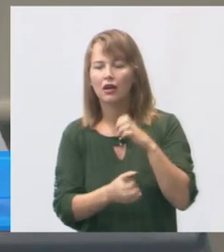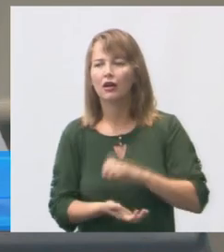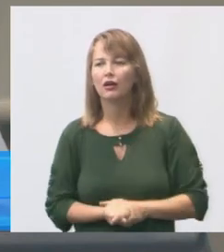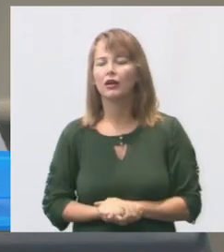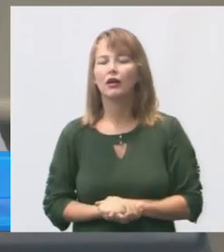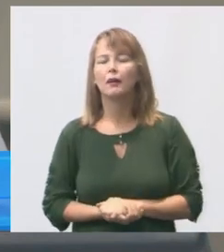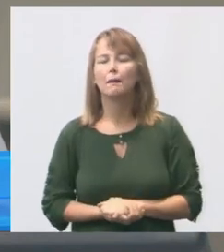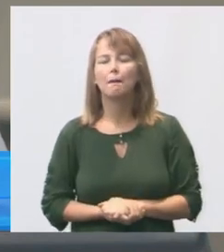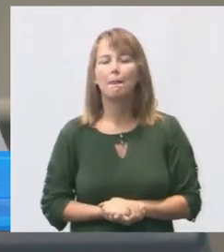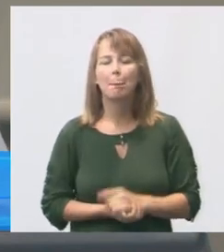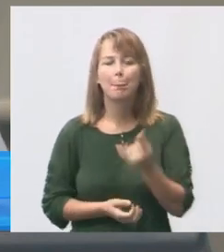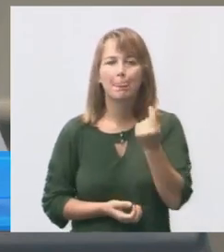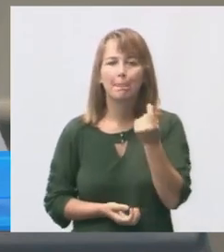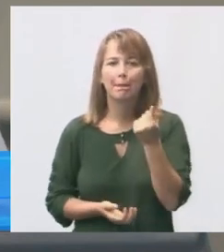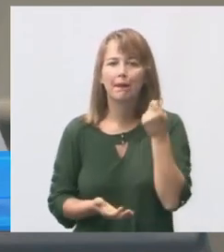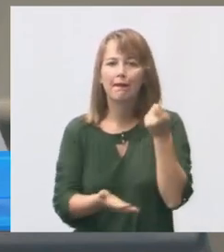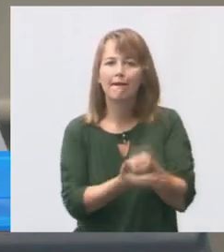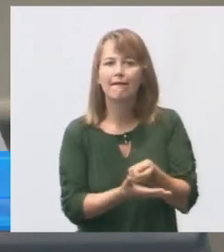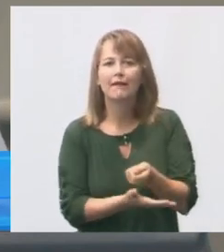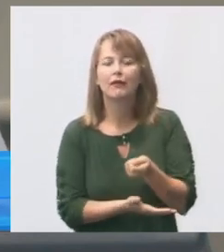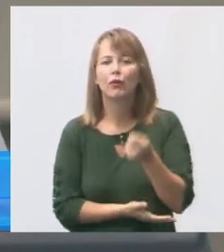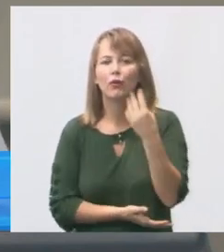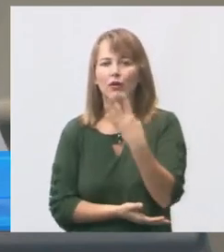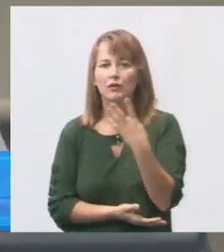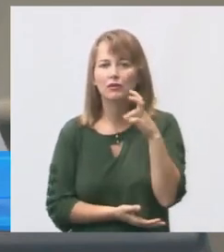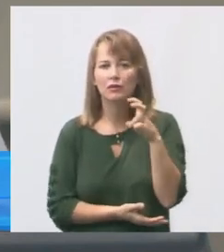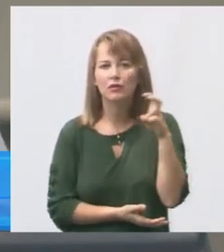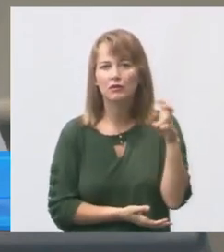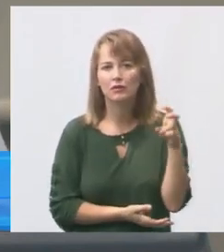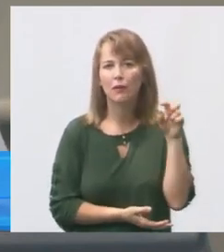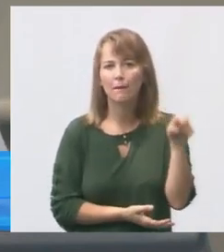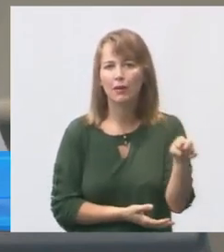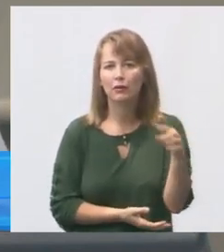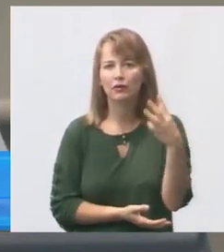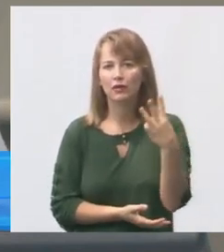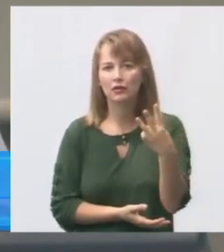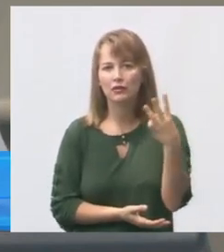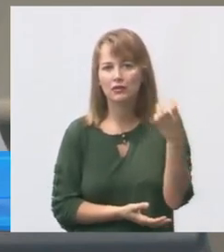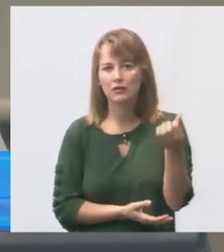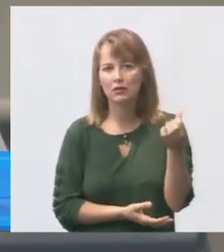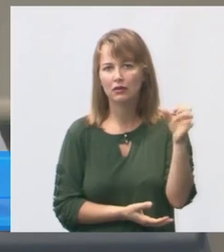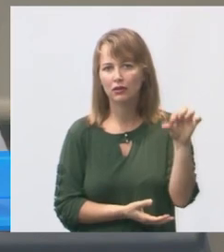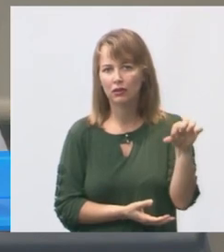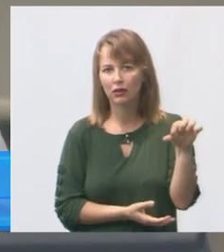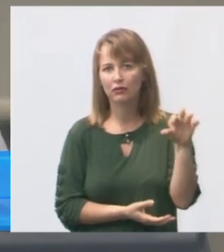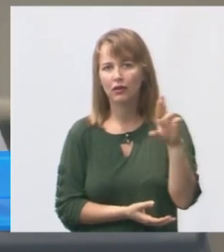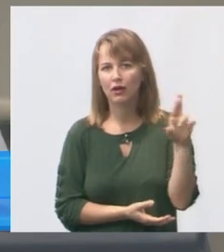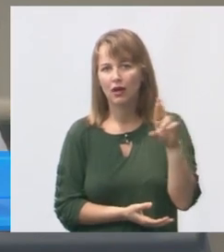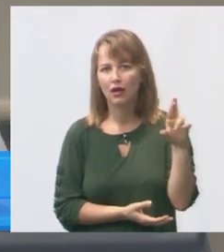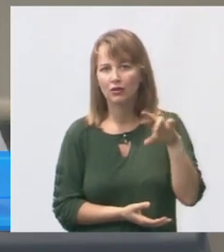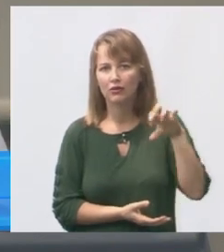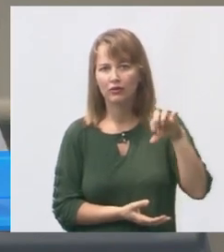ser executada lá, vereador Sandro Parrini, é R$ 455.369,99.